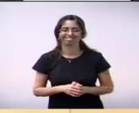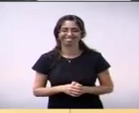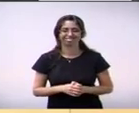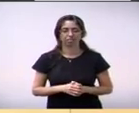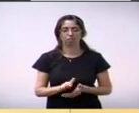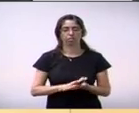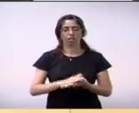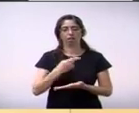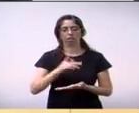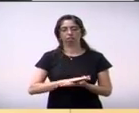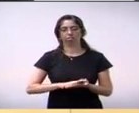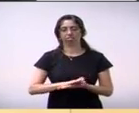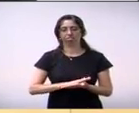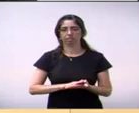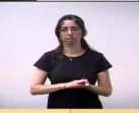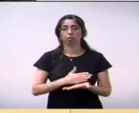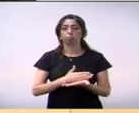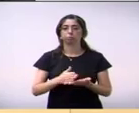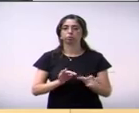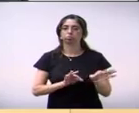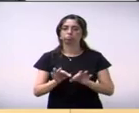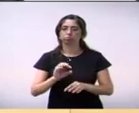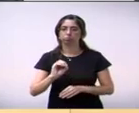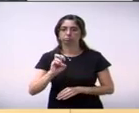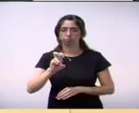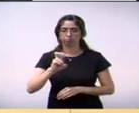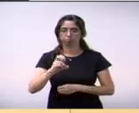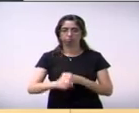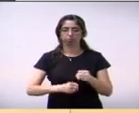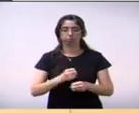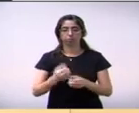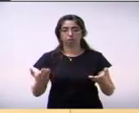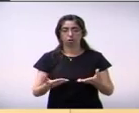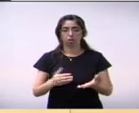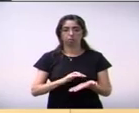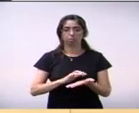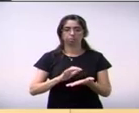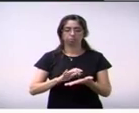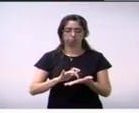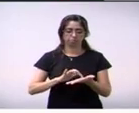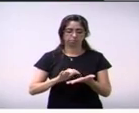Ninguém querendo fazer uso da palavra. O projeto de resolução número 05, 16 está em votação.